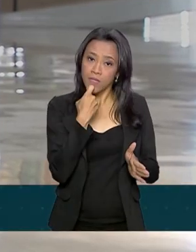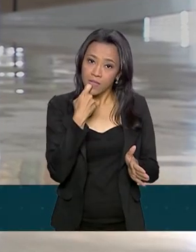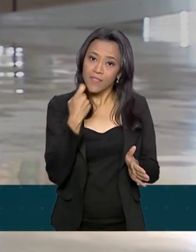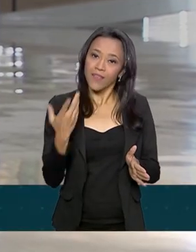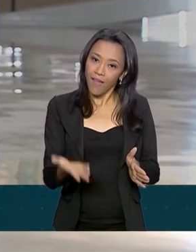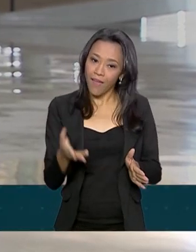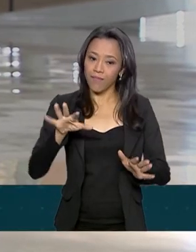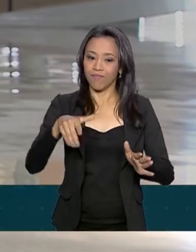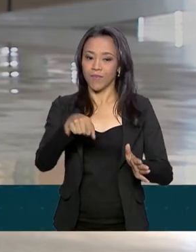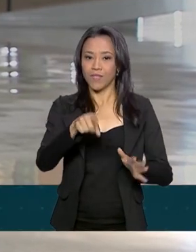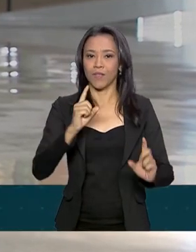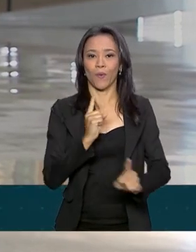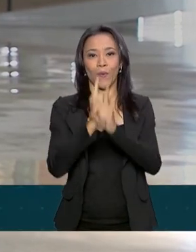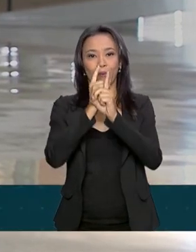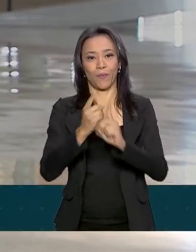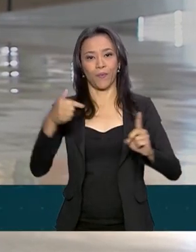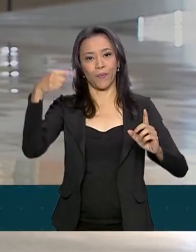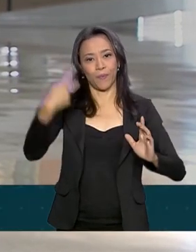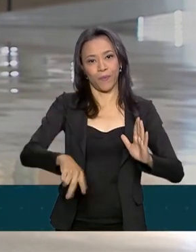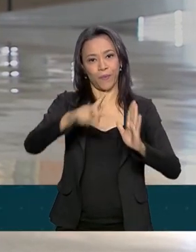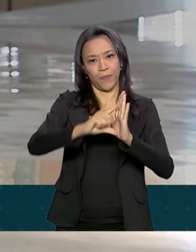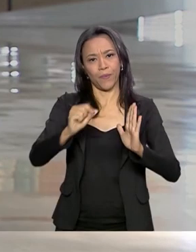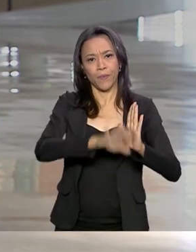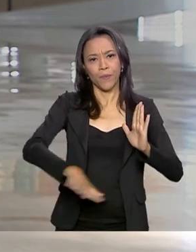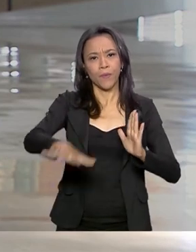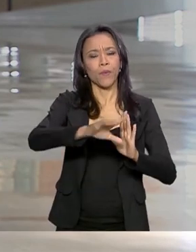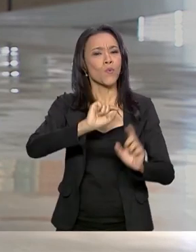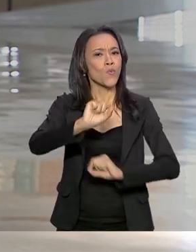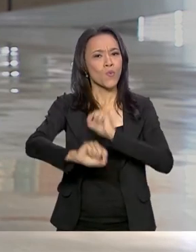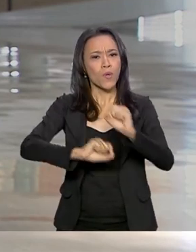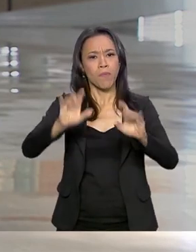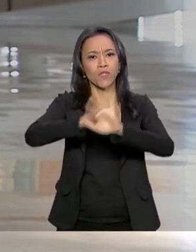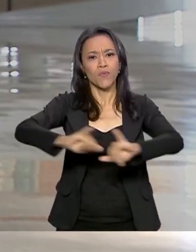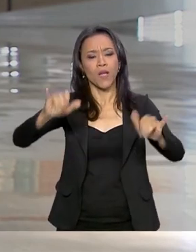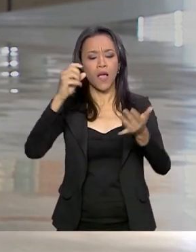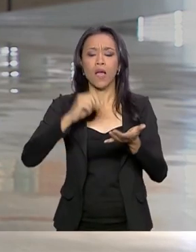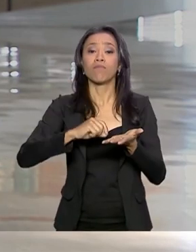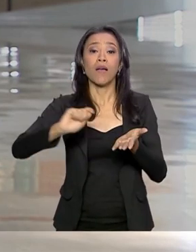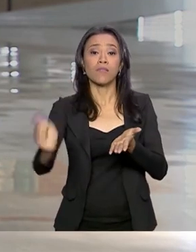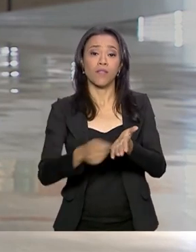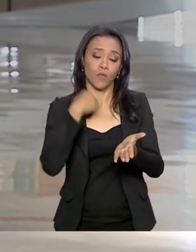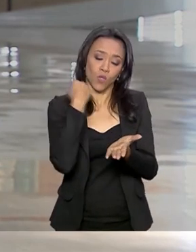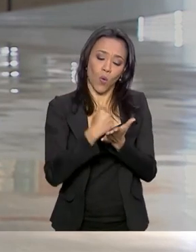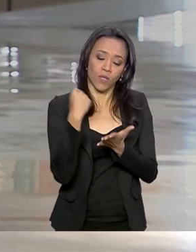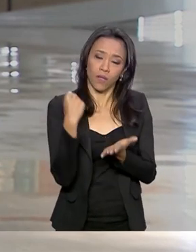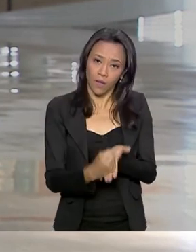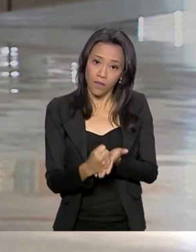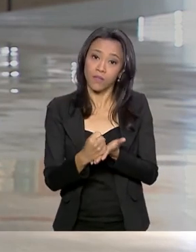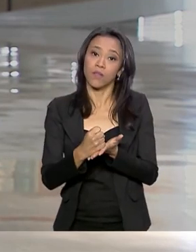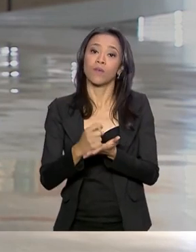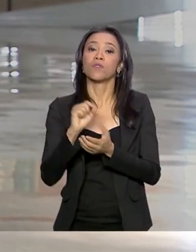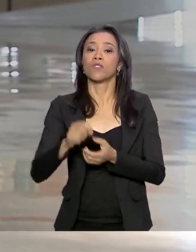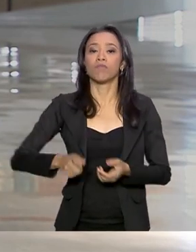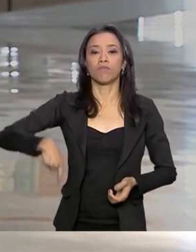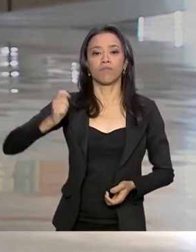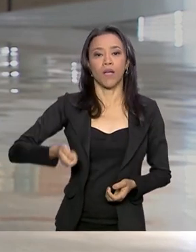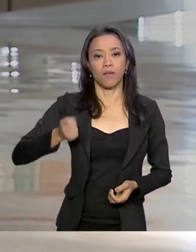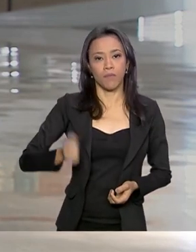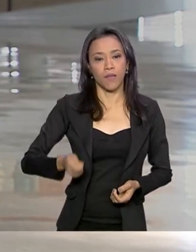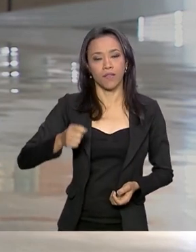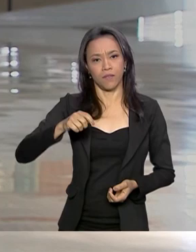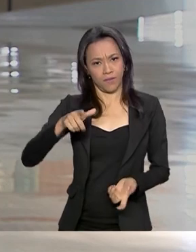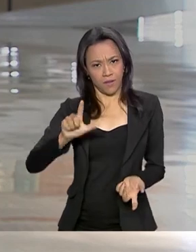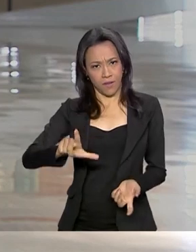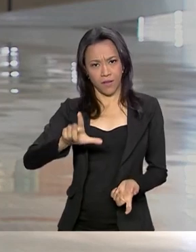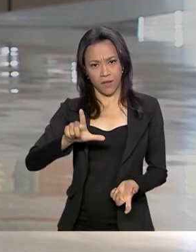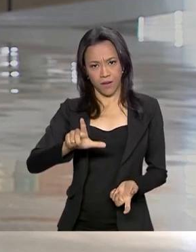este evento aqui no Palácio do Planalto, em alusão à assinatura dos contratos de concessões de aeroportos. A cerimônia começou agora há pouco,